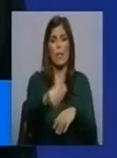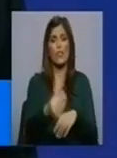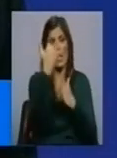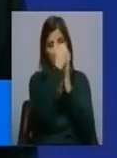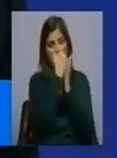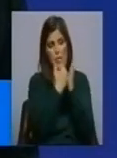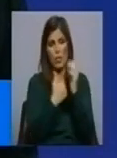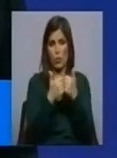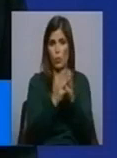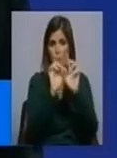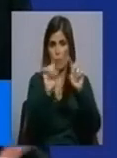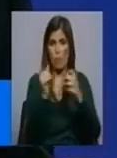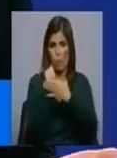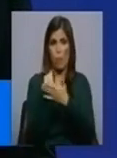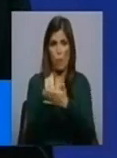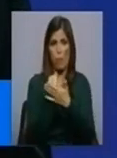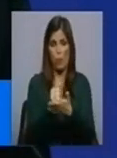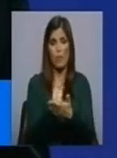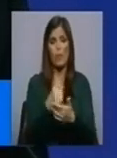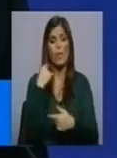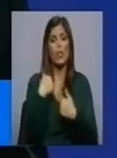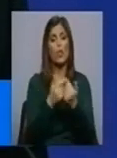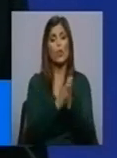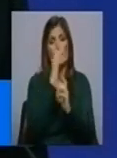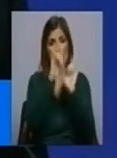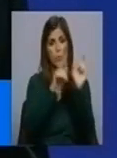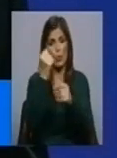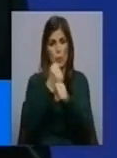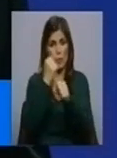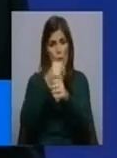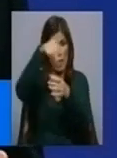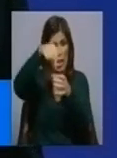dessas empresas que nos têm apoiado e todas as pessoas que lá trabalham são voluntárias.